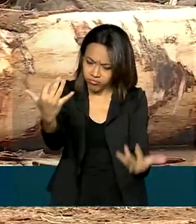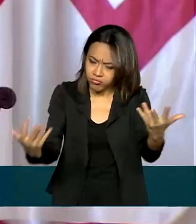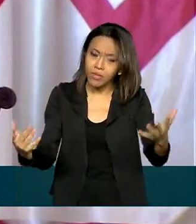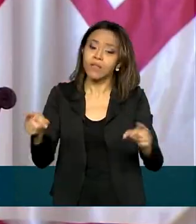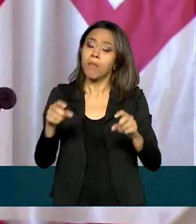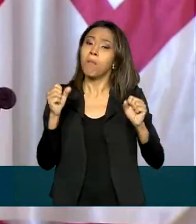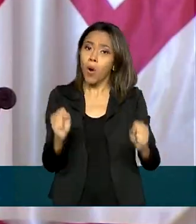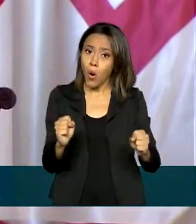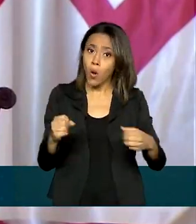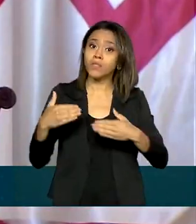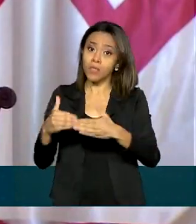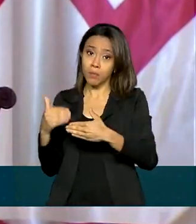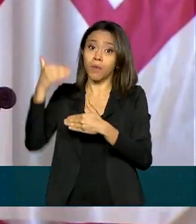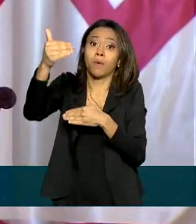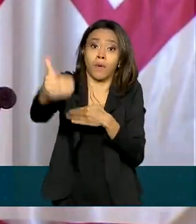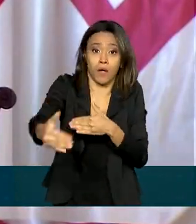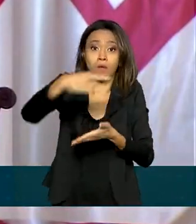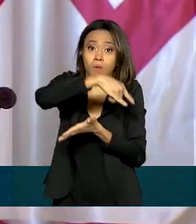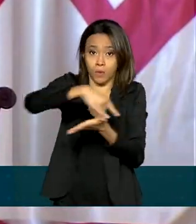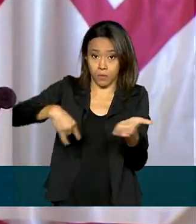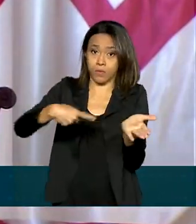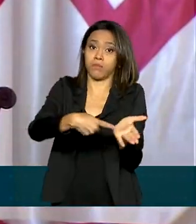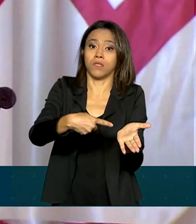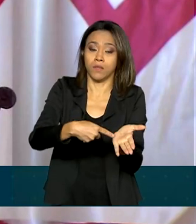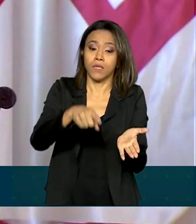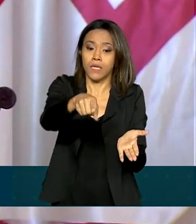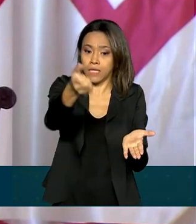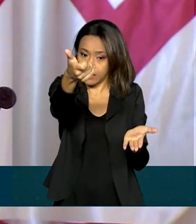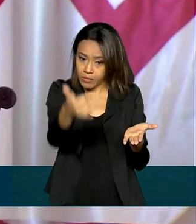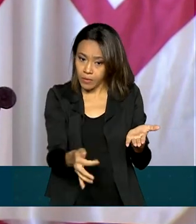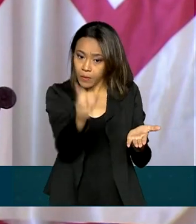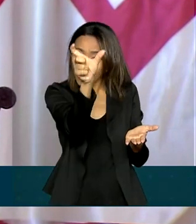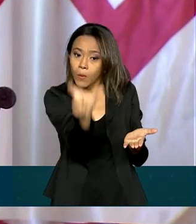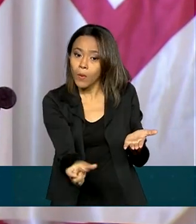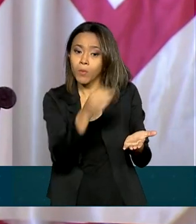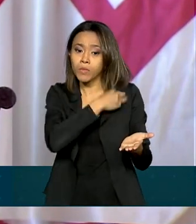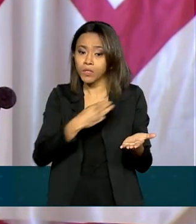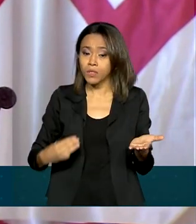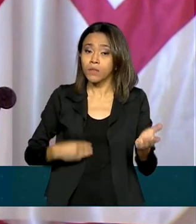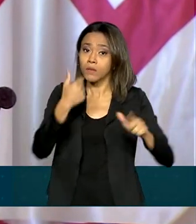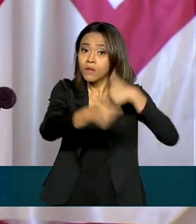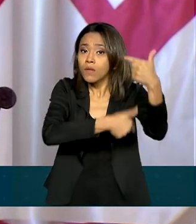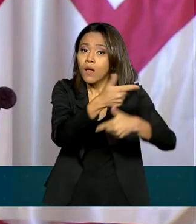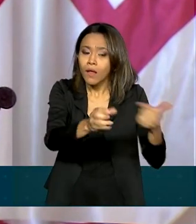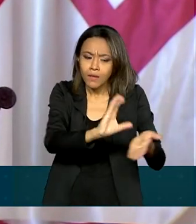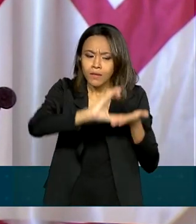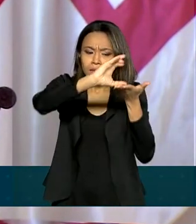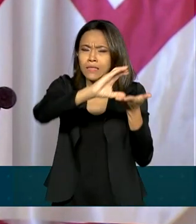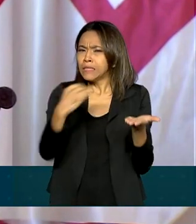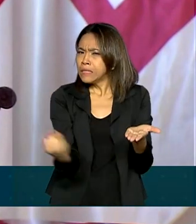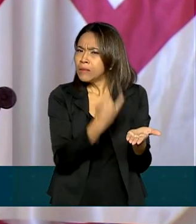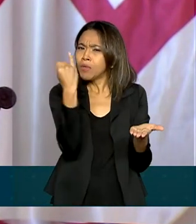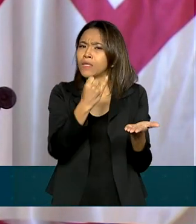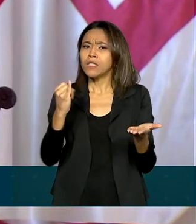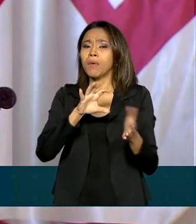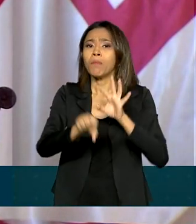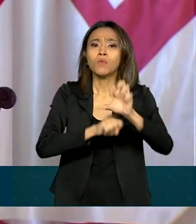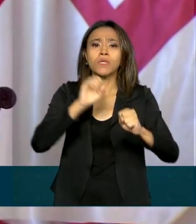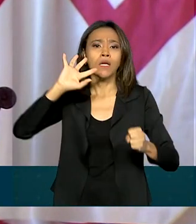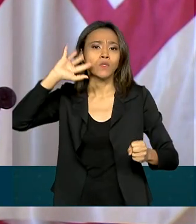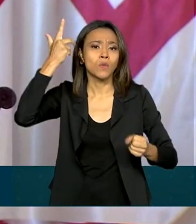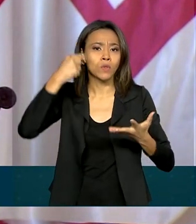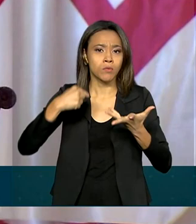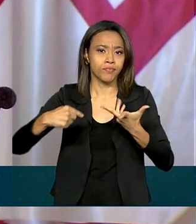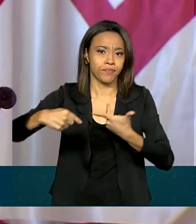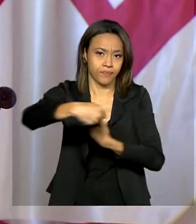prorrogada. Para o ministro das Relações Exteriores, o trabalho do Conselho é fundamental para a busca de soluções para a região. Todos